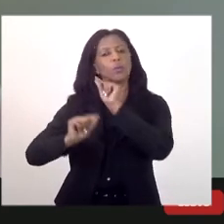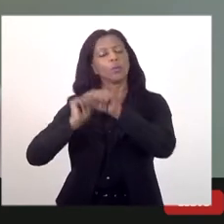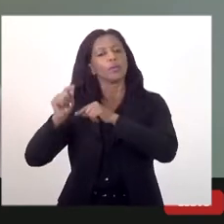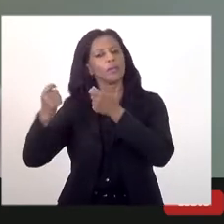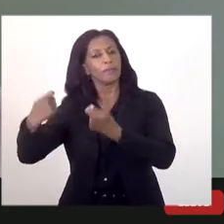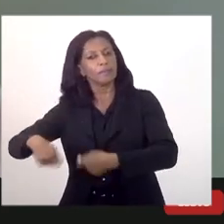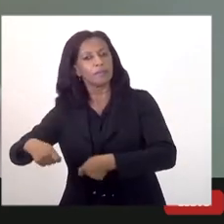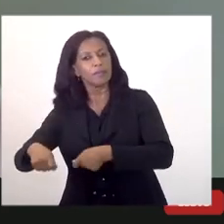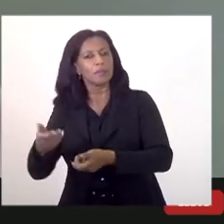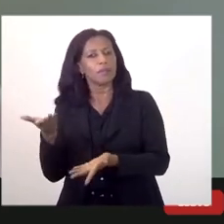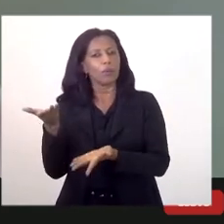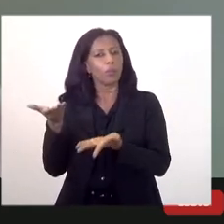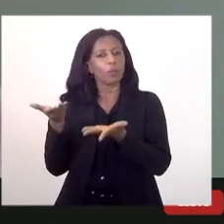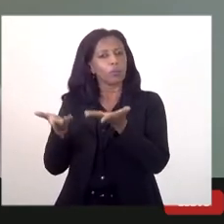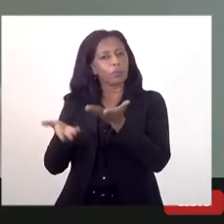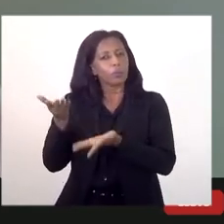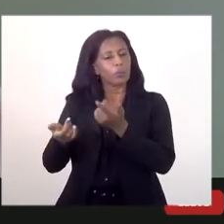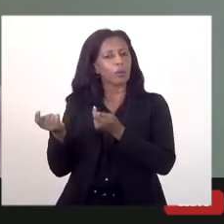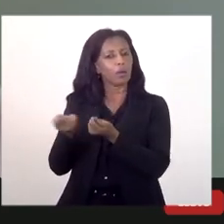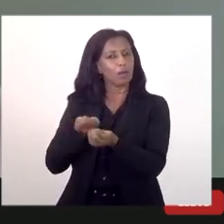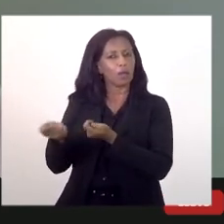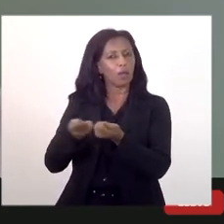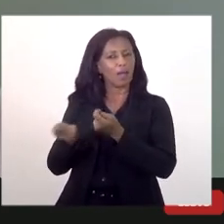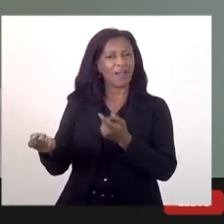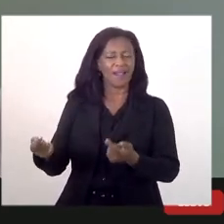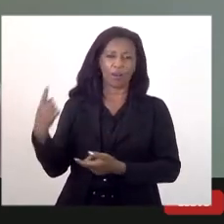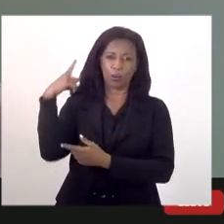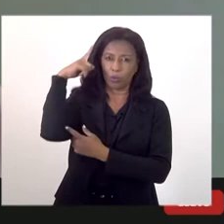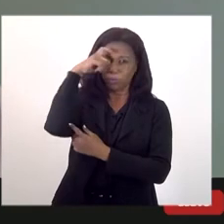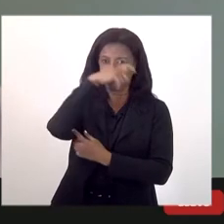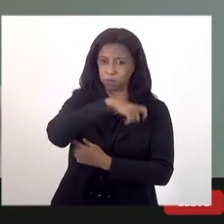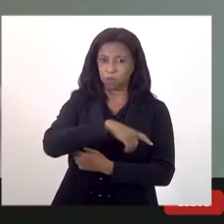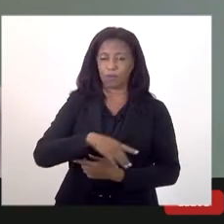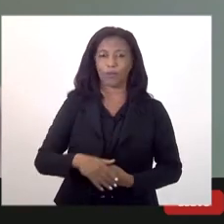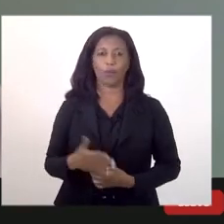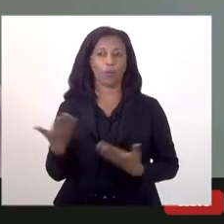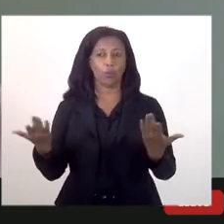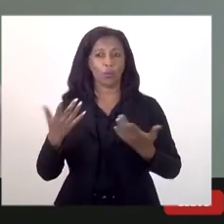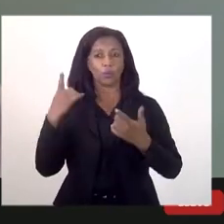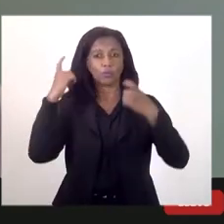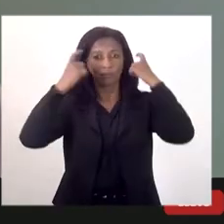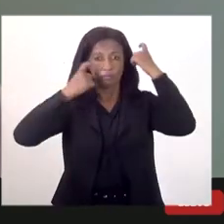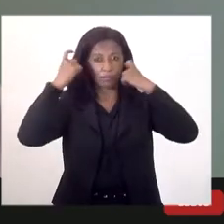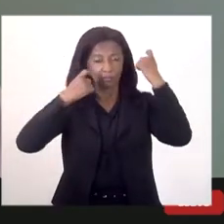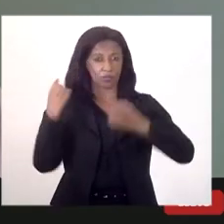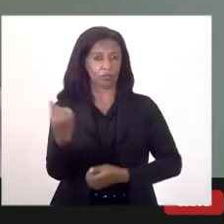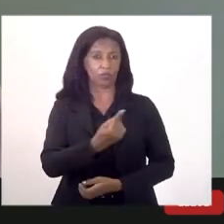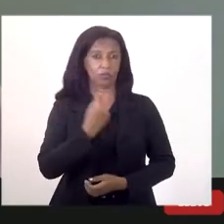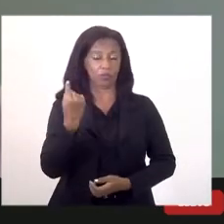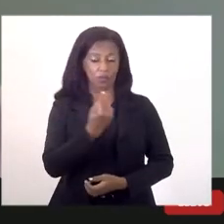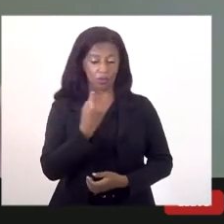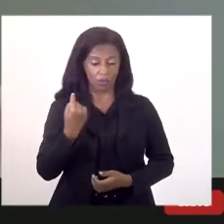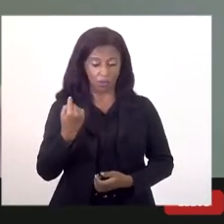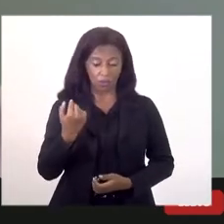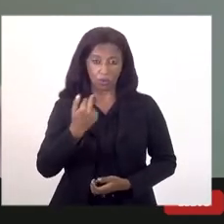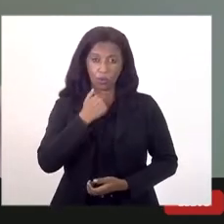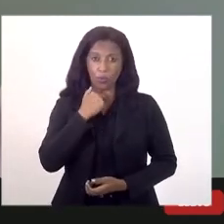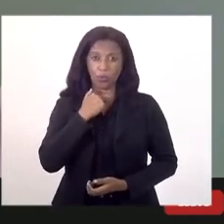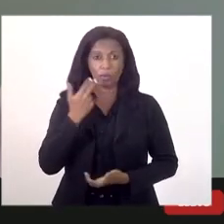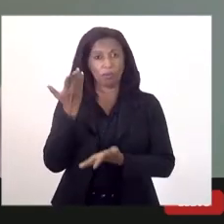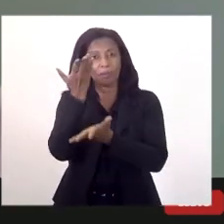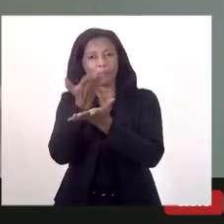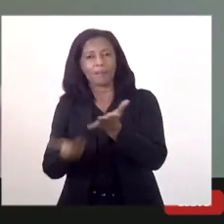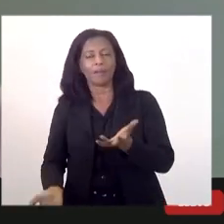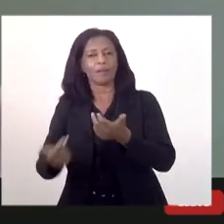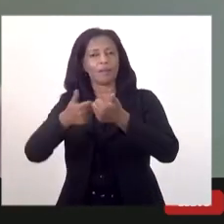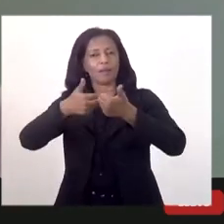e com um equilíbrio econômico muito sacrificado. Então, a preocupação que nós devemos ter, se nós perdermos a qualidade da mobilidade,